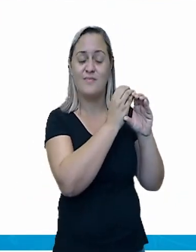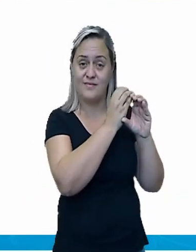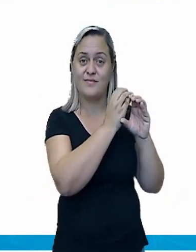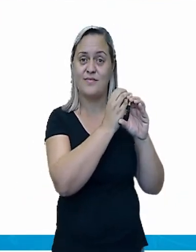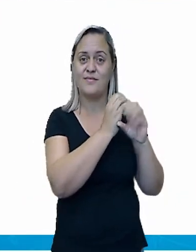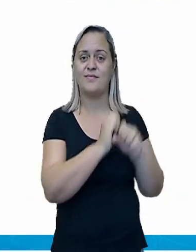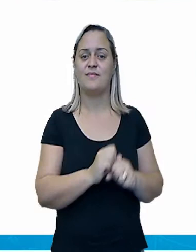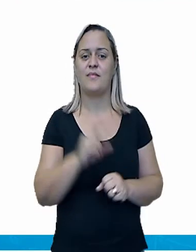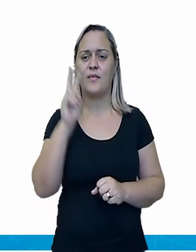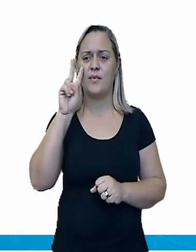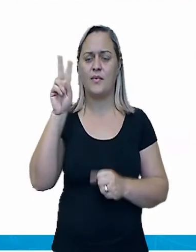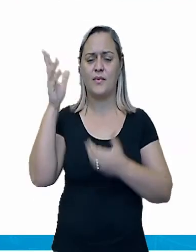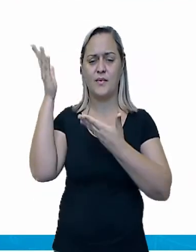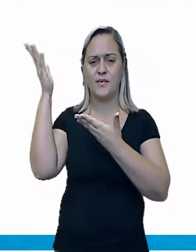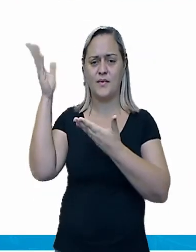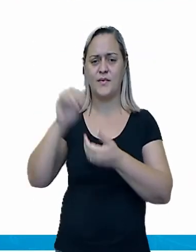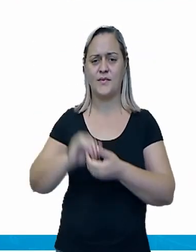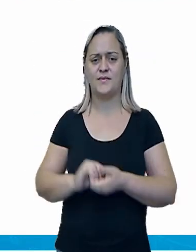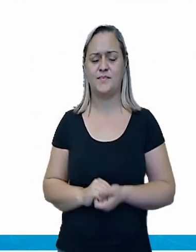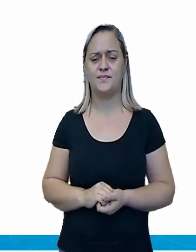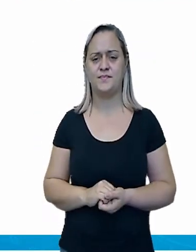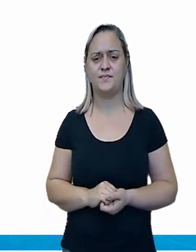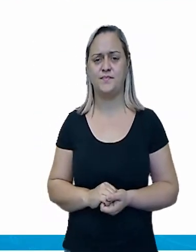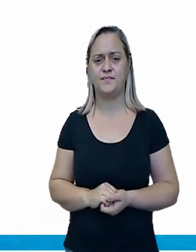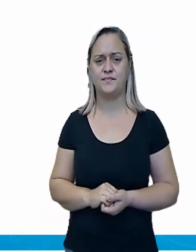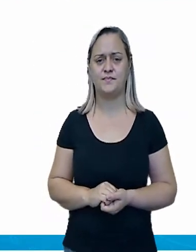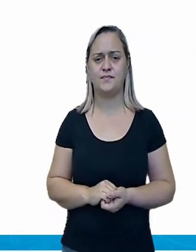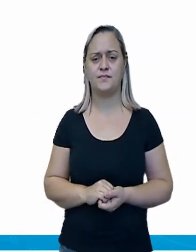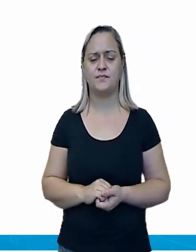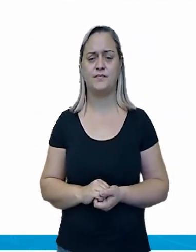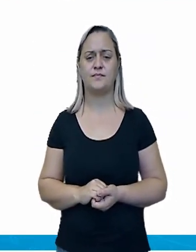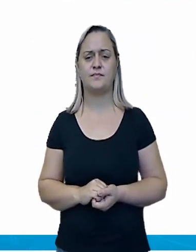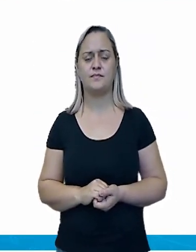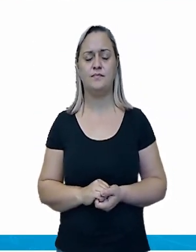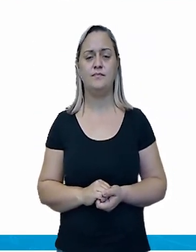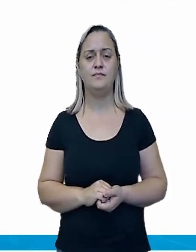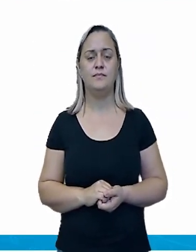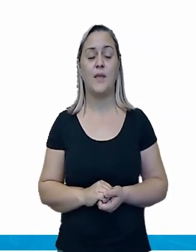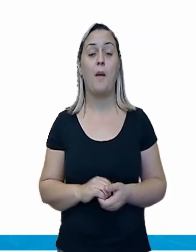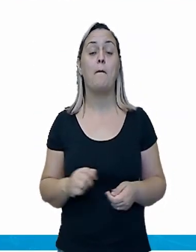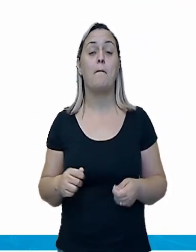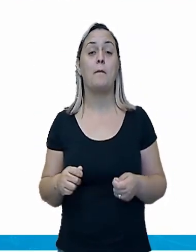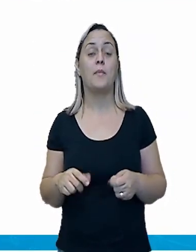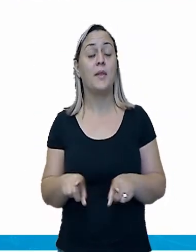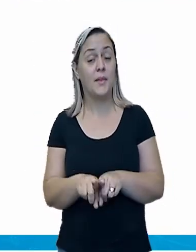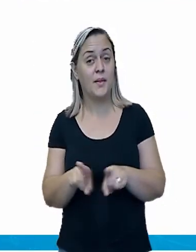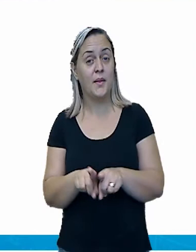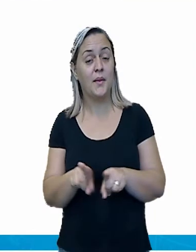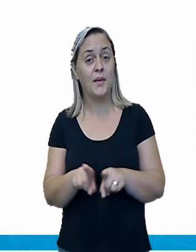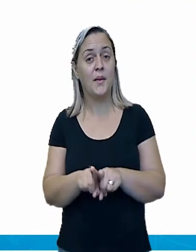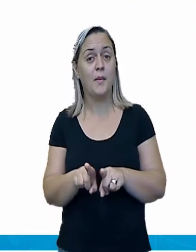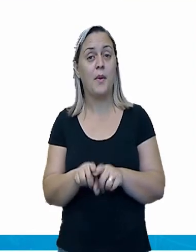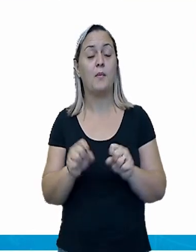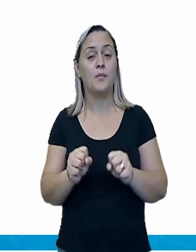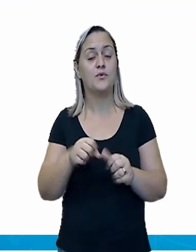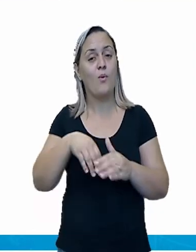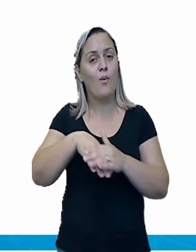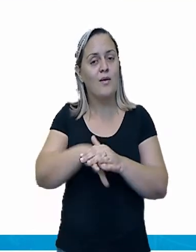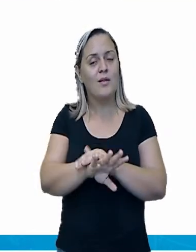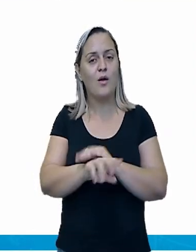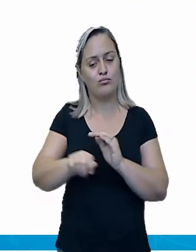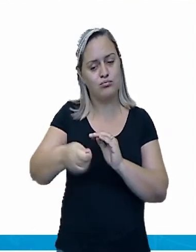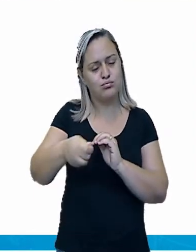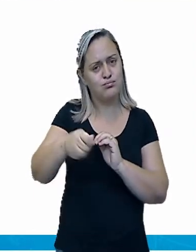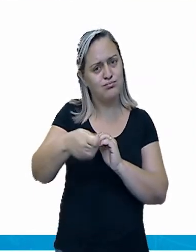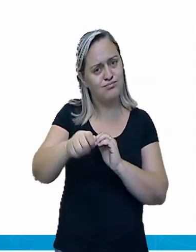tá vendo onde tem esse arcozinhos ali? É o suporte para a corrente de chaveiro. Monóculo também era um chaveiro. Tem a